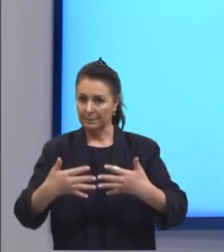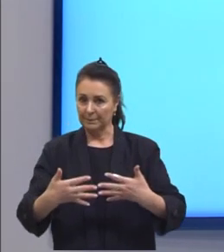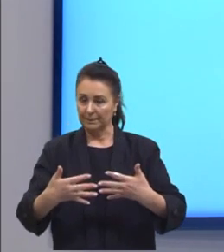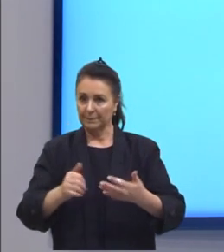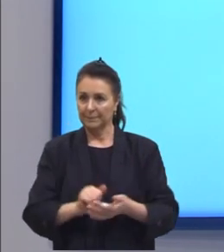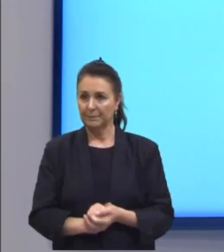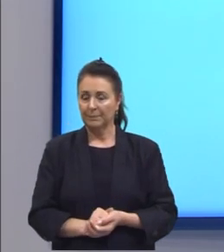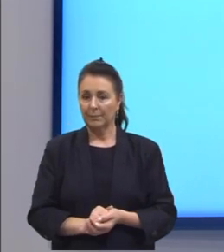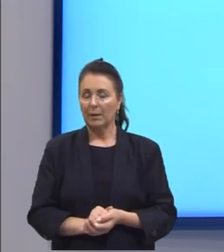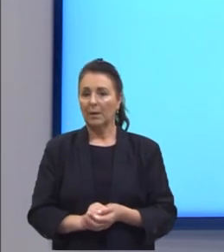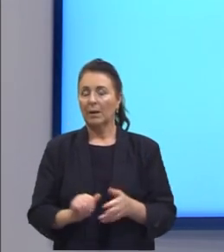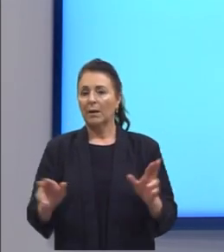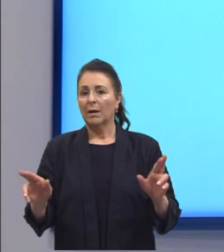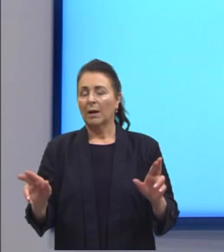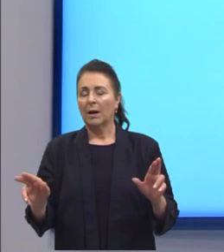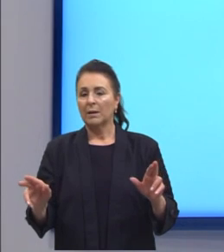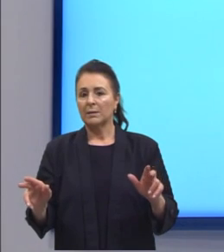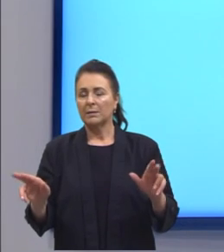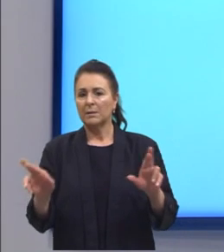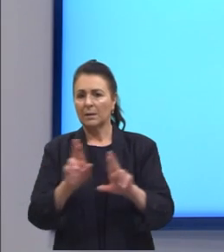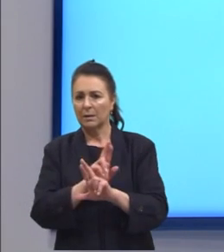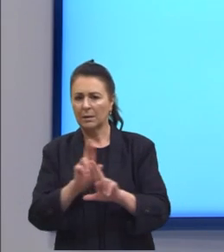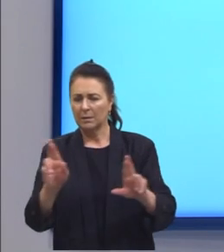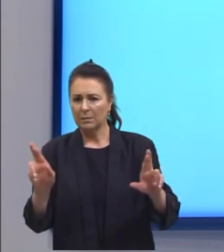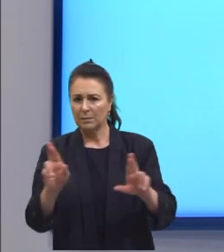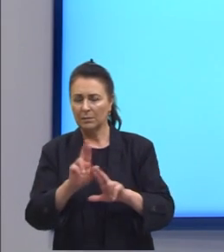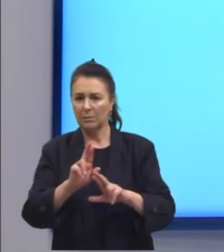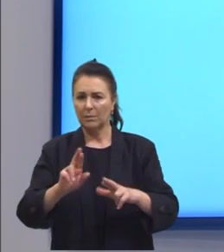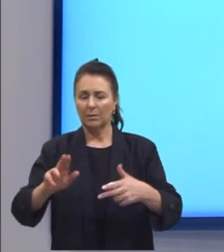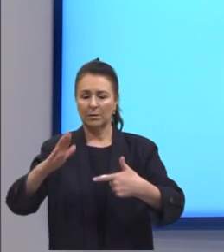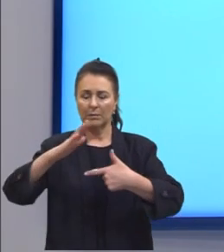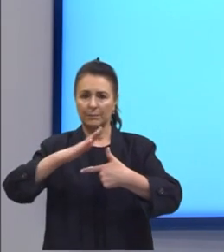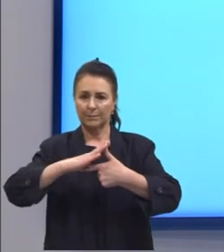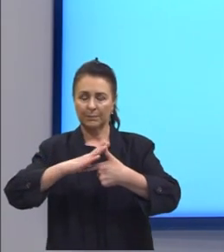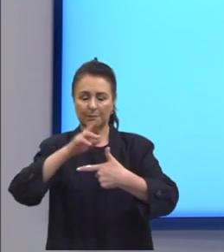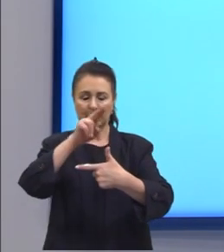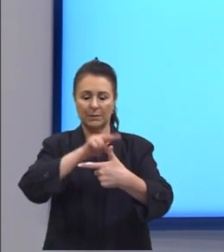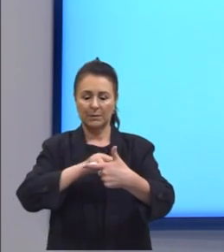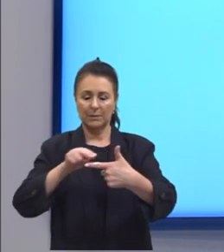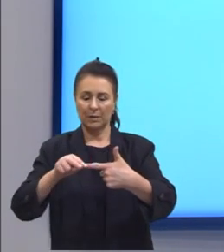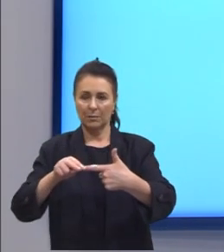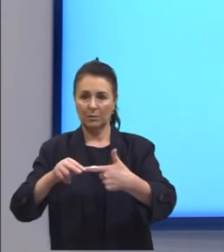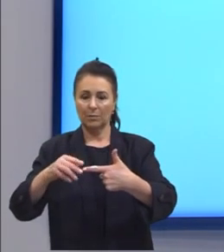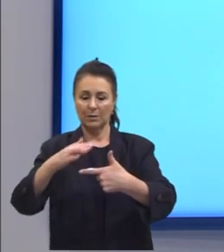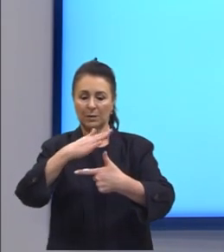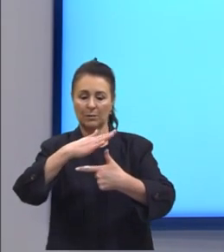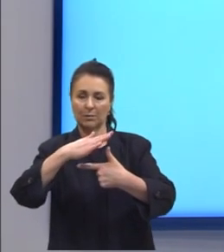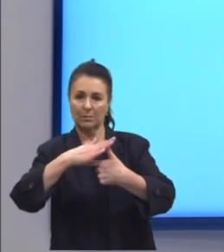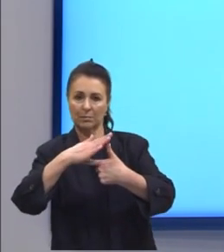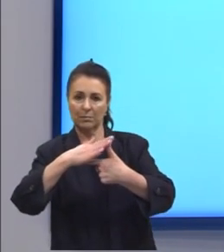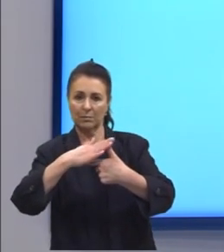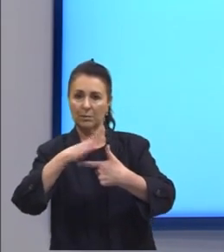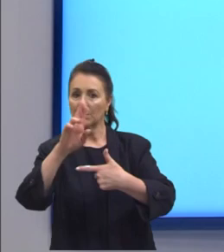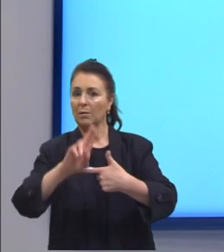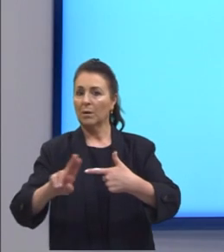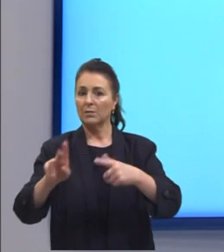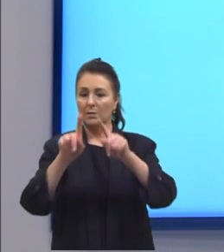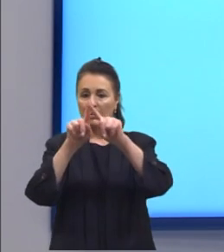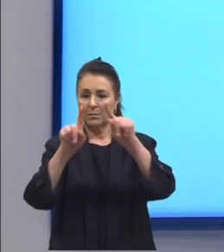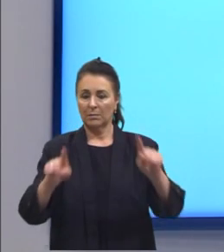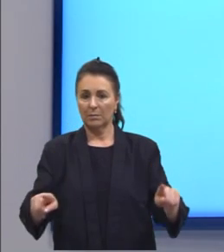As relações trigonométricas do seno cosseno e tangente elas não se aplicam aos triângulos